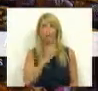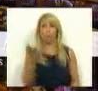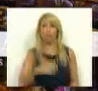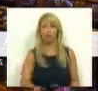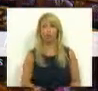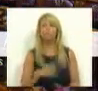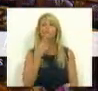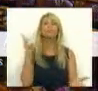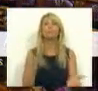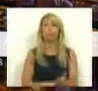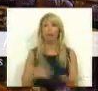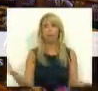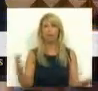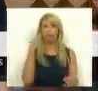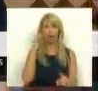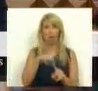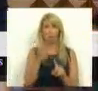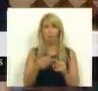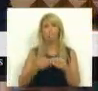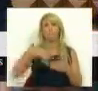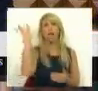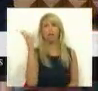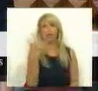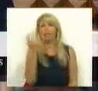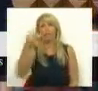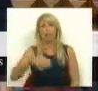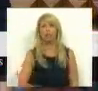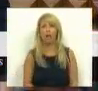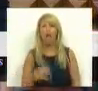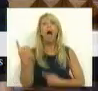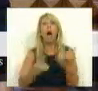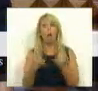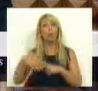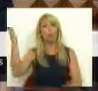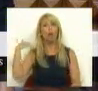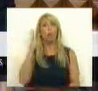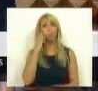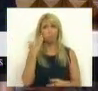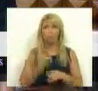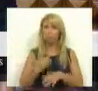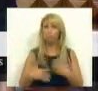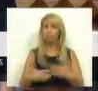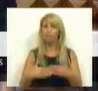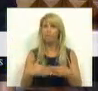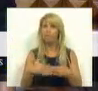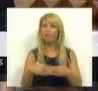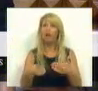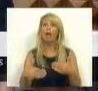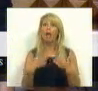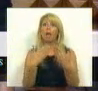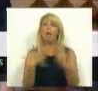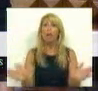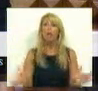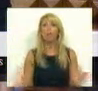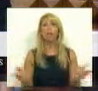é que em mais de um ano foram 20 e muitas já estavam em curso, a abertura já estava em curso as Unidades de Saúde Familiar que este governo